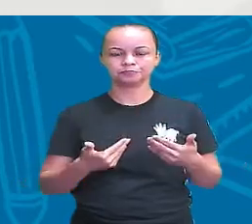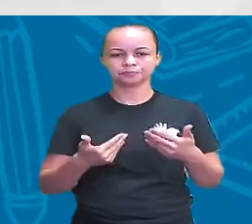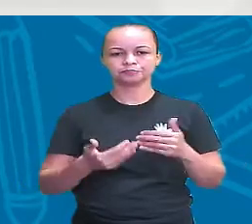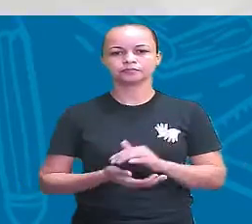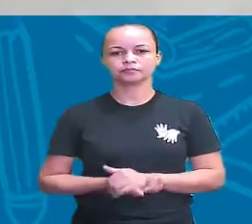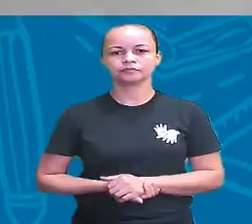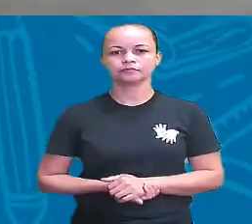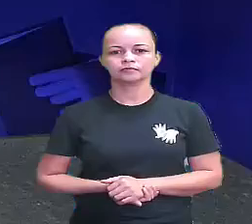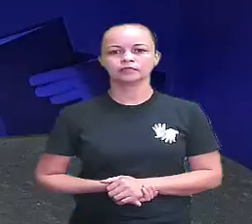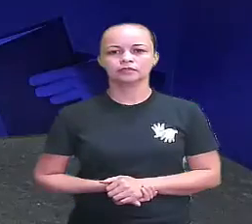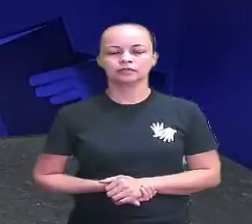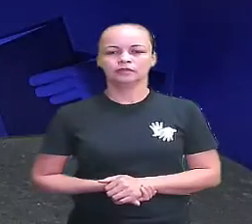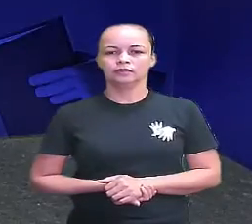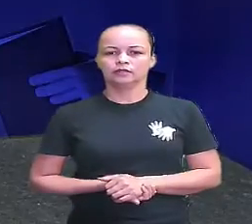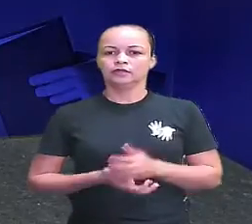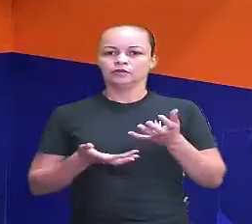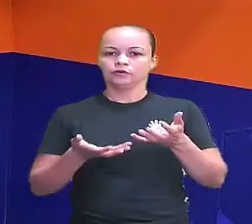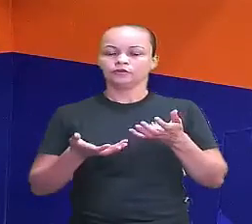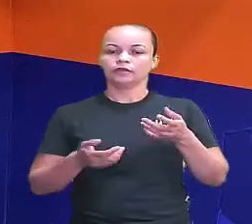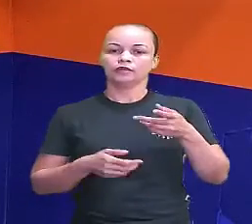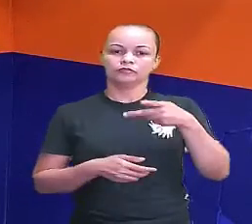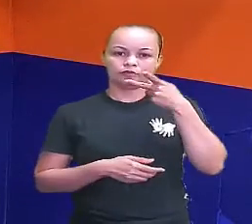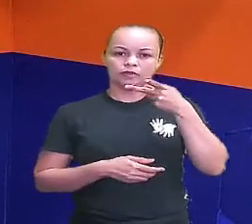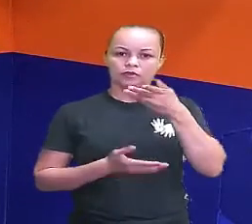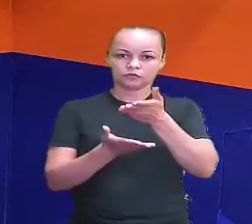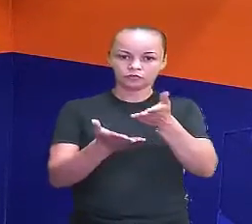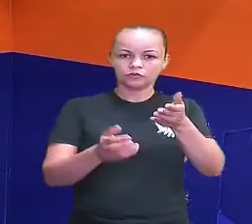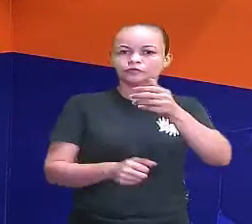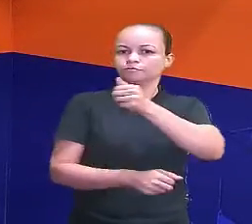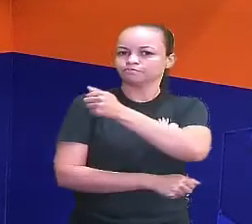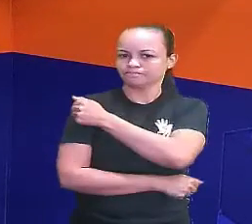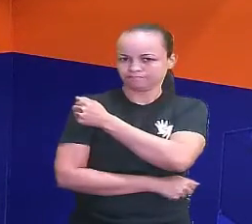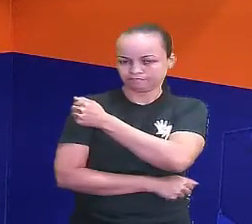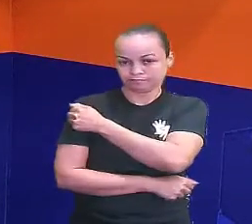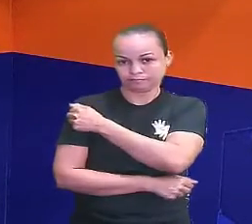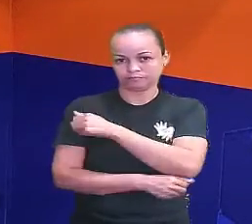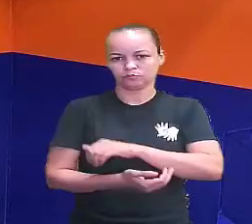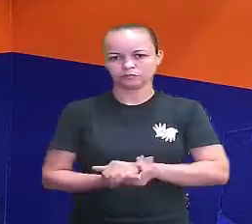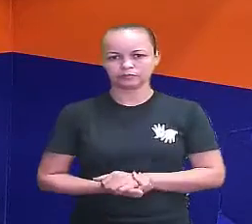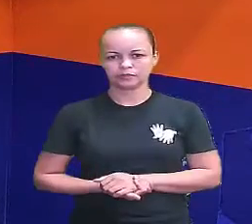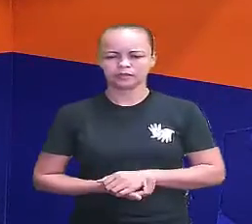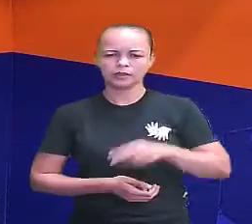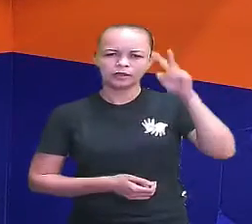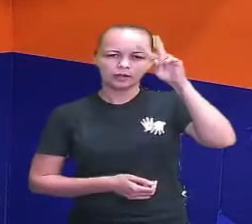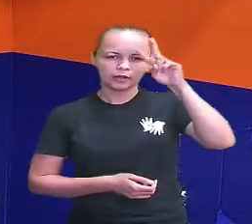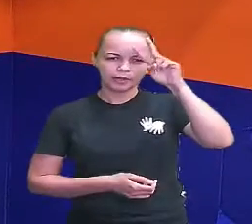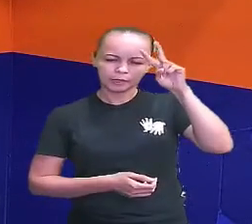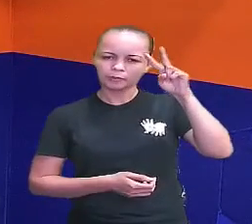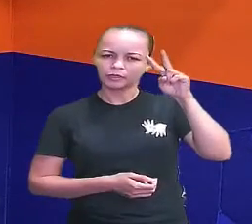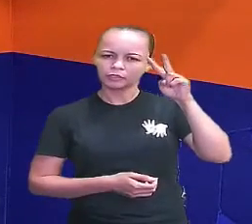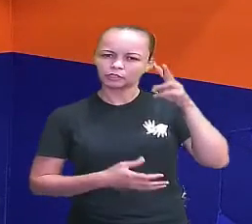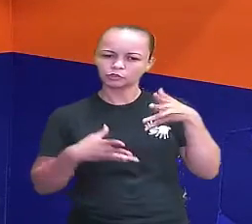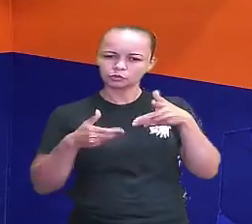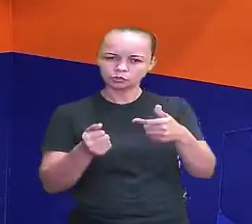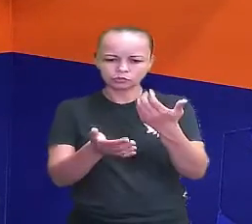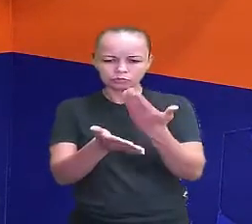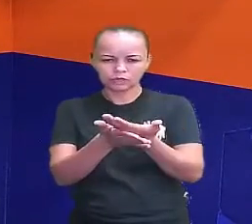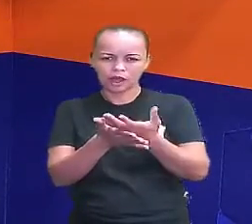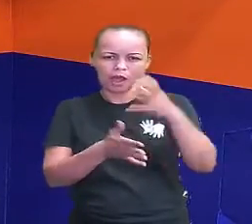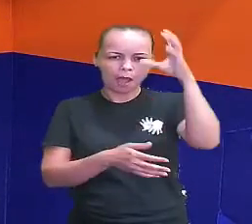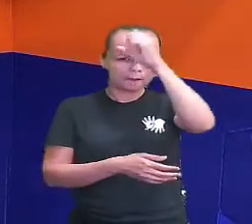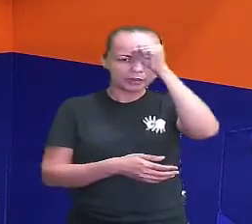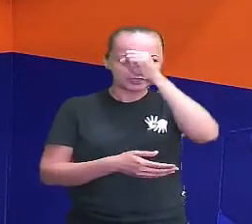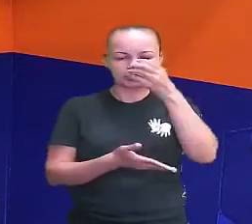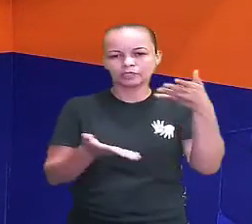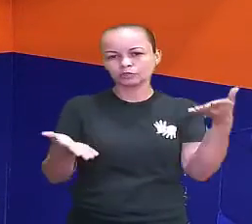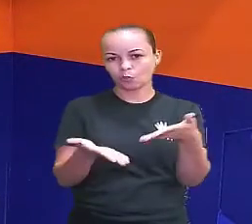produção. E aí eu queria falar justamente com você, aluno. É isso mesmo. Lembre-se que toda essa energia que está sendo mobilizada aqui é